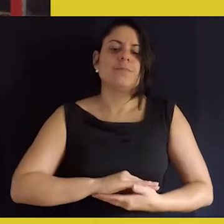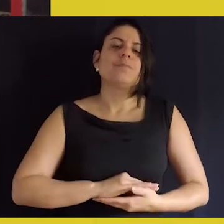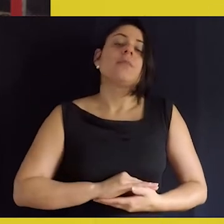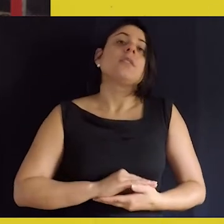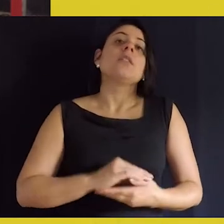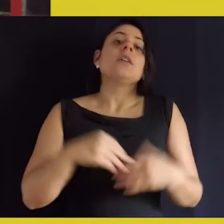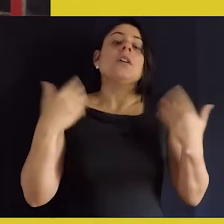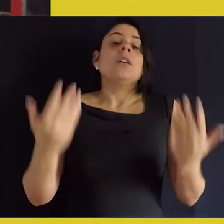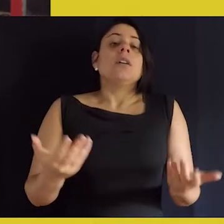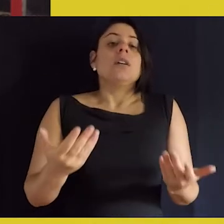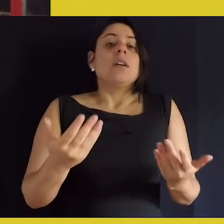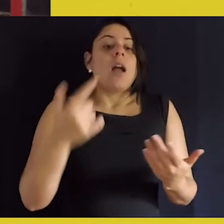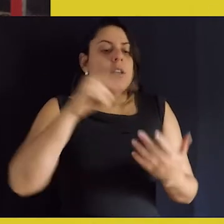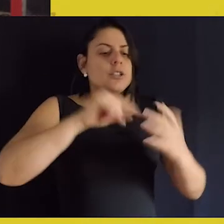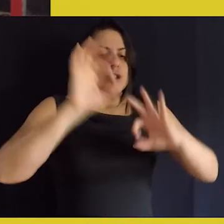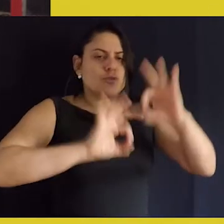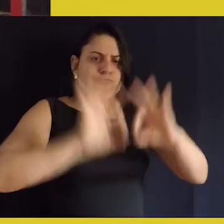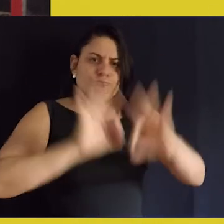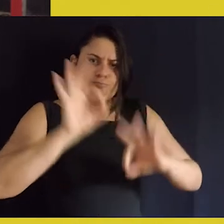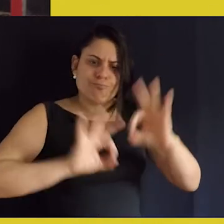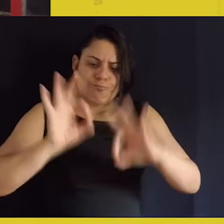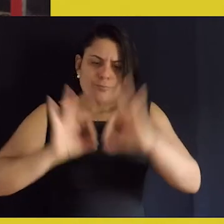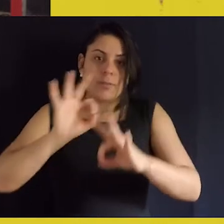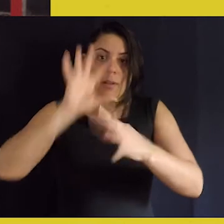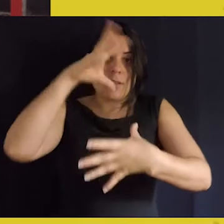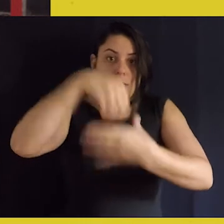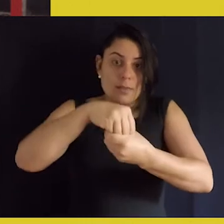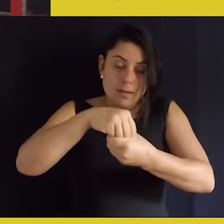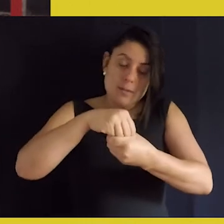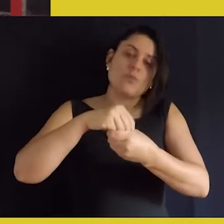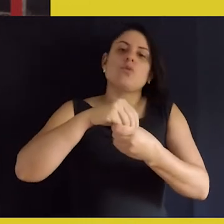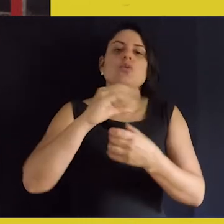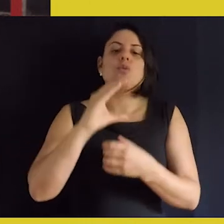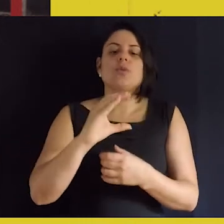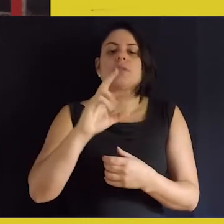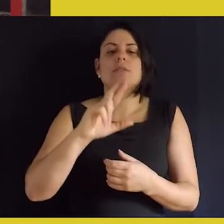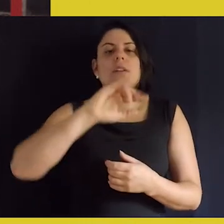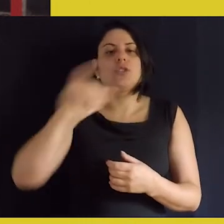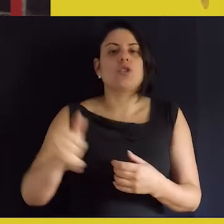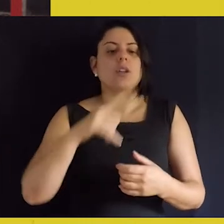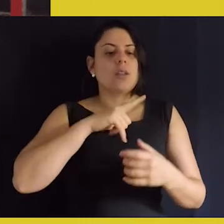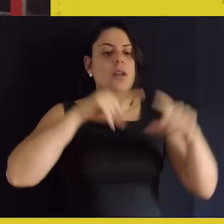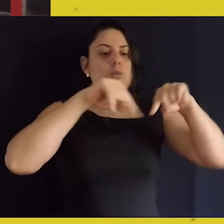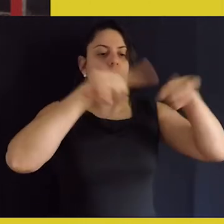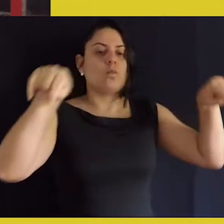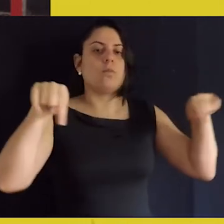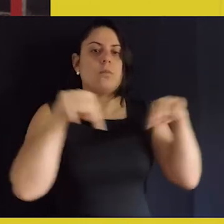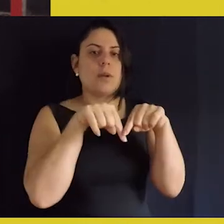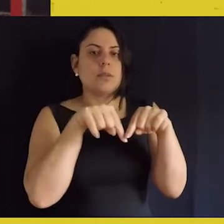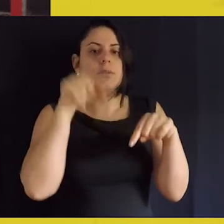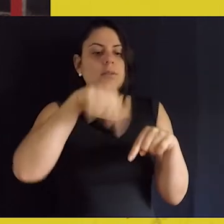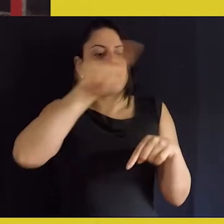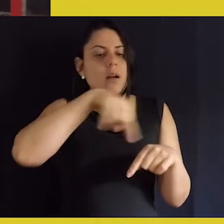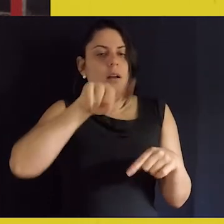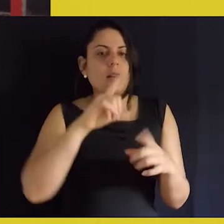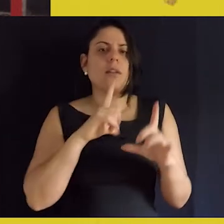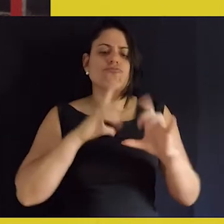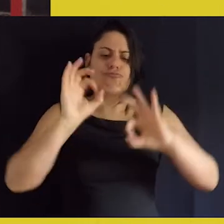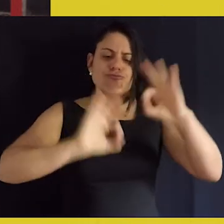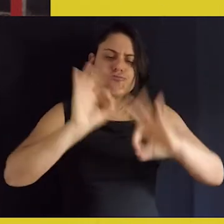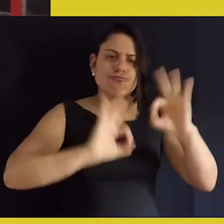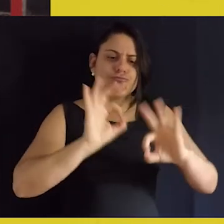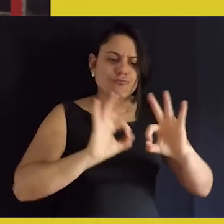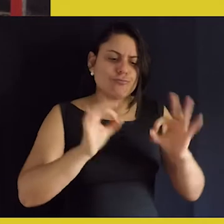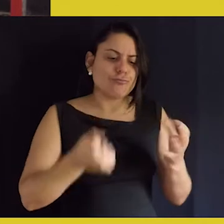adolescentes, voltado para as ações das juventudes. E aí a gente monta o nosso consultório dentro do CRJ. Então, lá